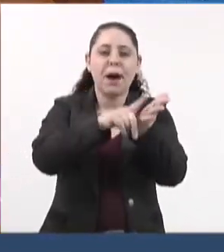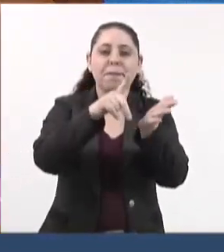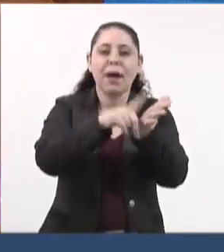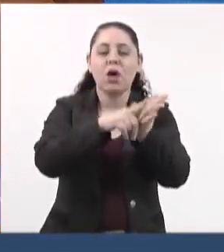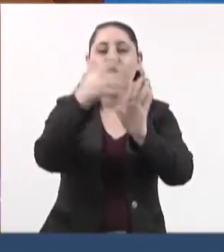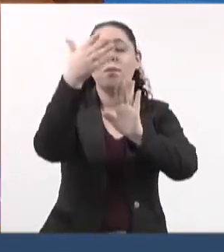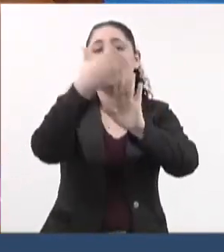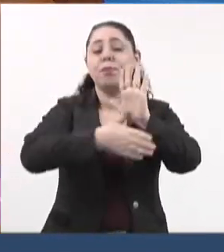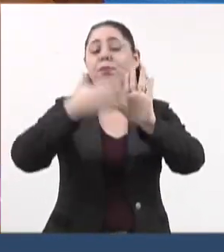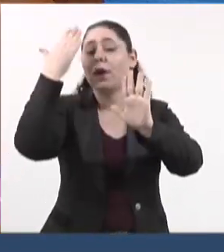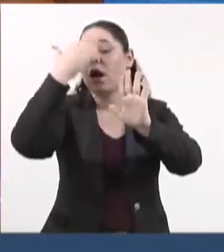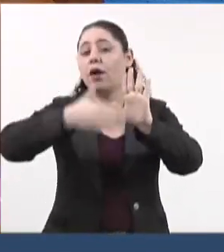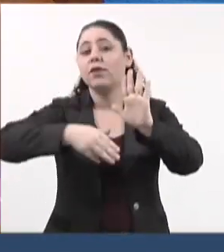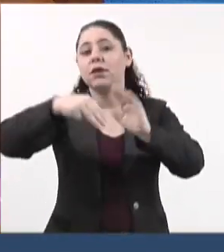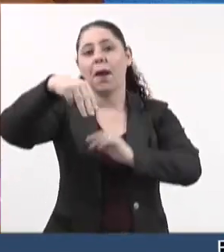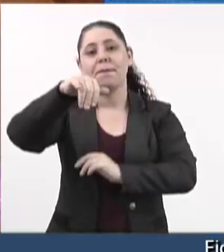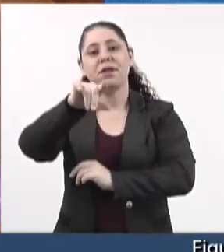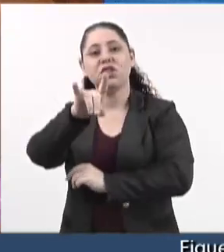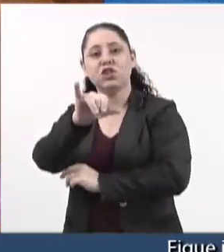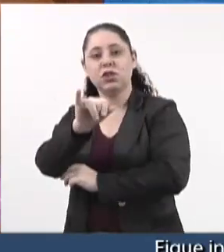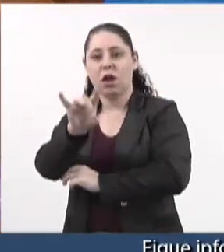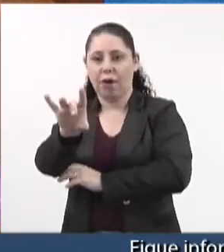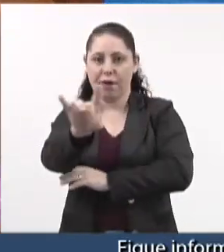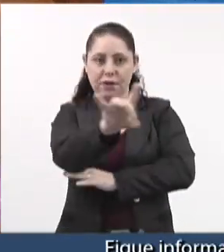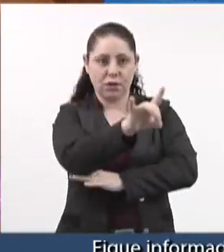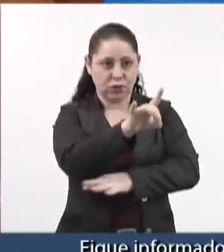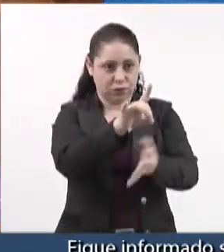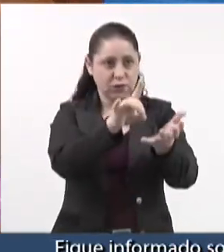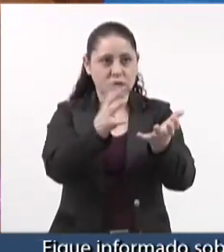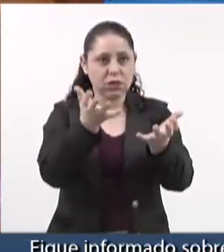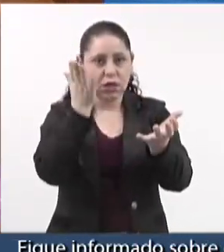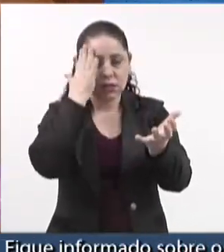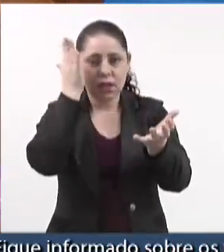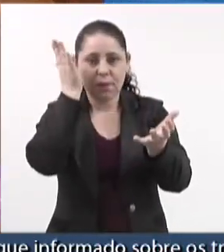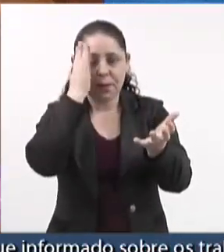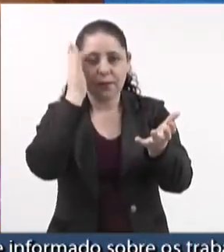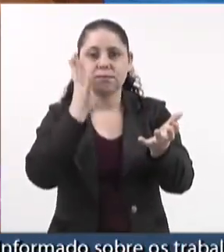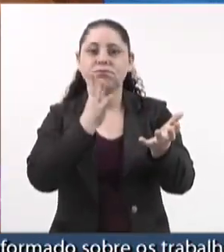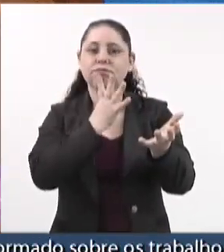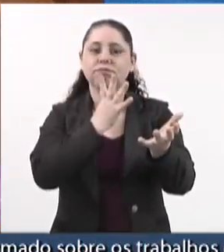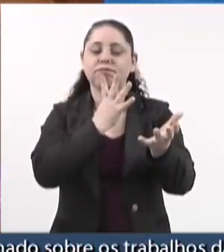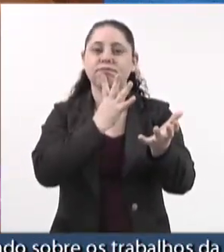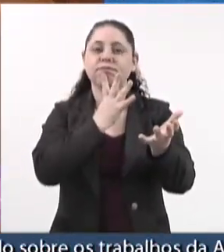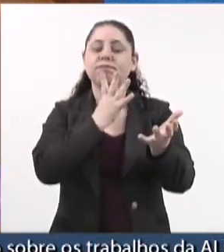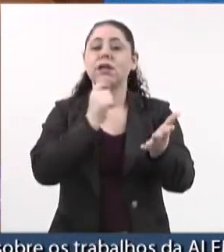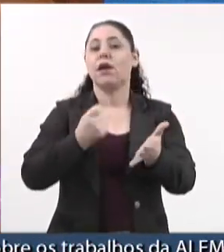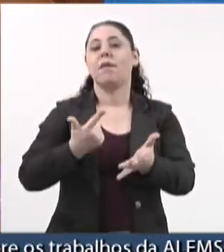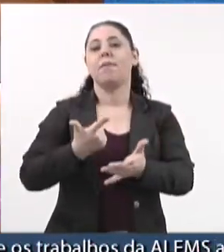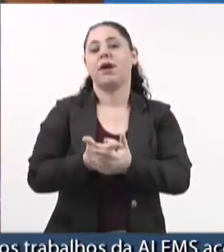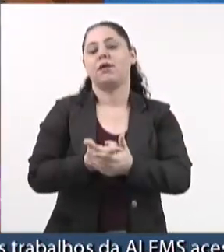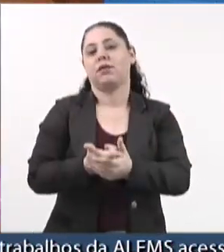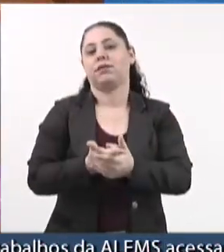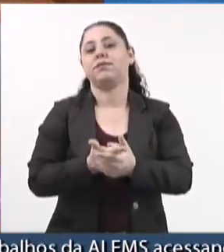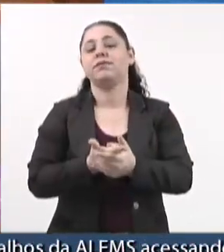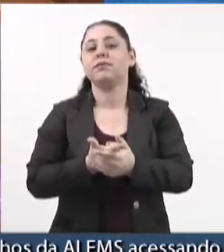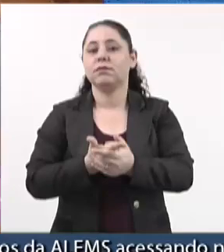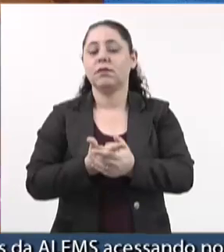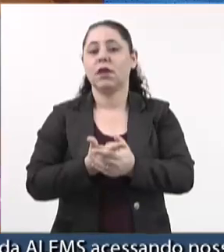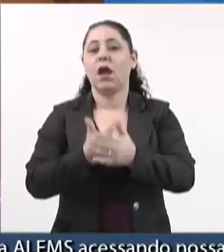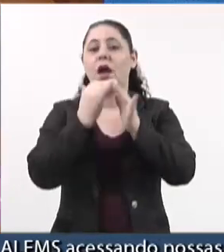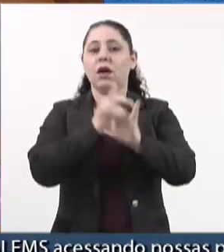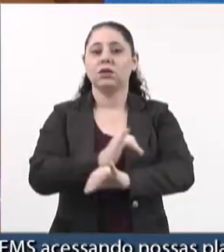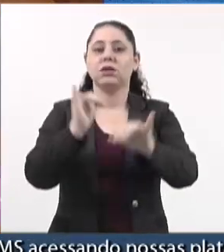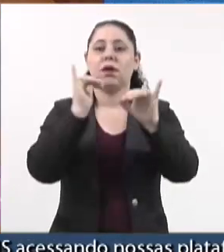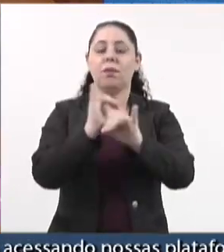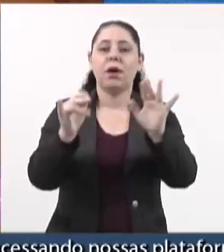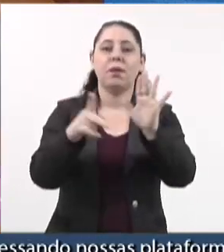imprensa, mídia, que cada um de vocês gostaria de saber que é pago às campanhas de